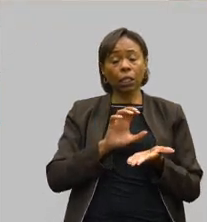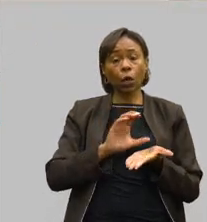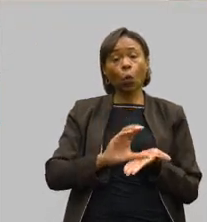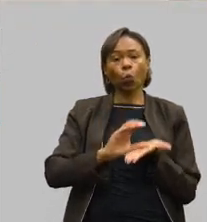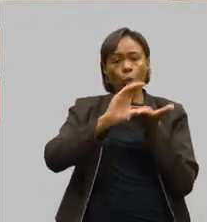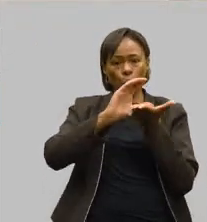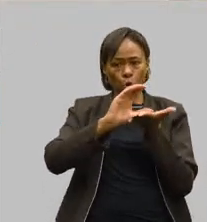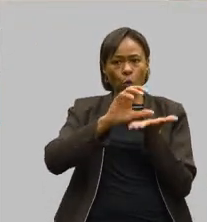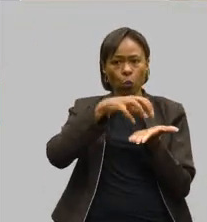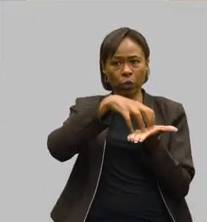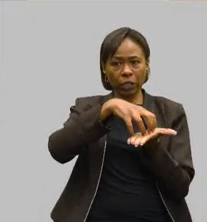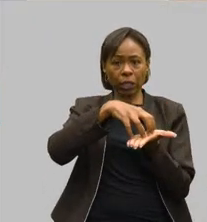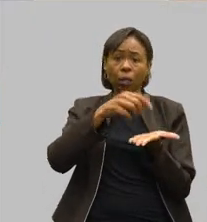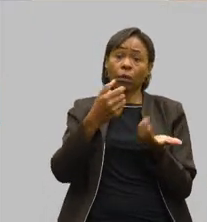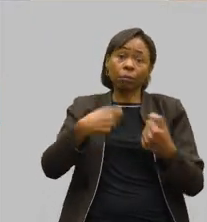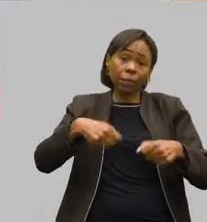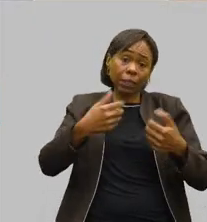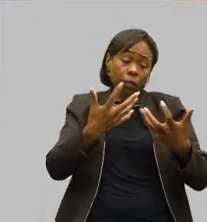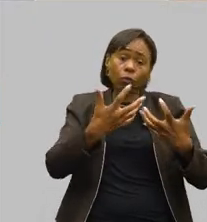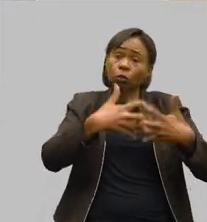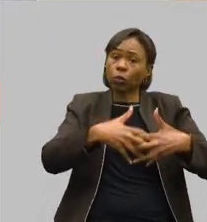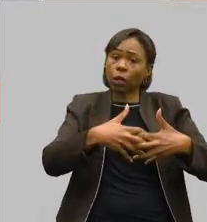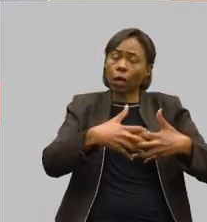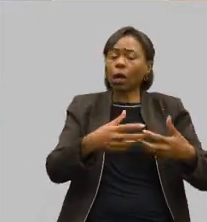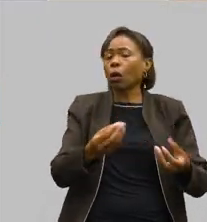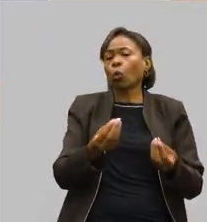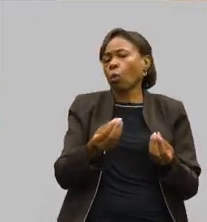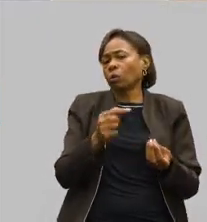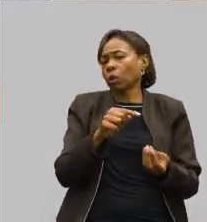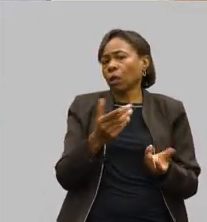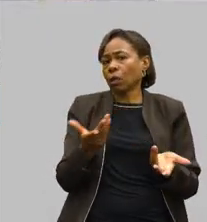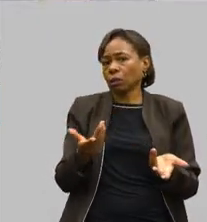funcionar. Como é que está essa situação, secretária?